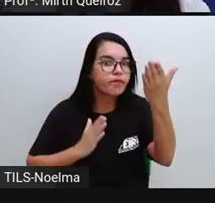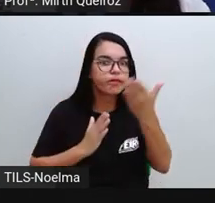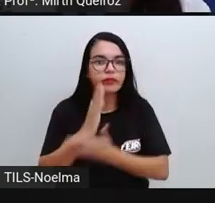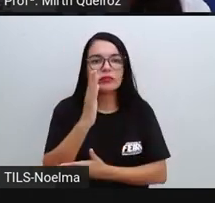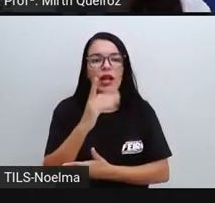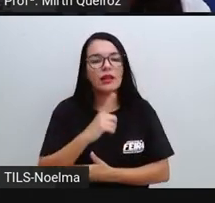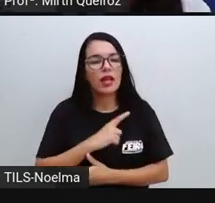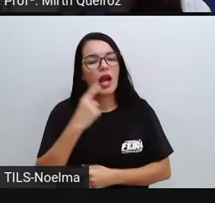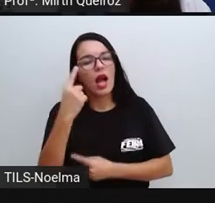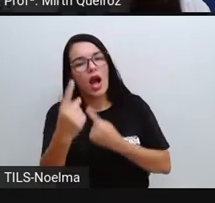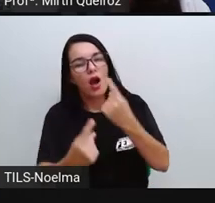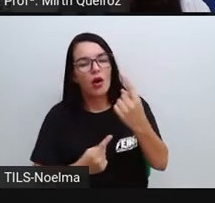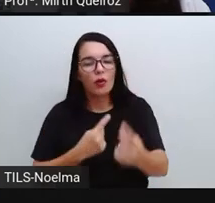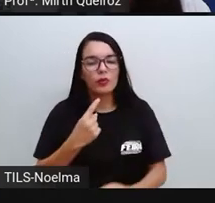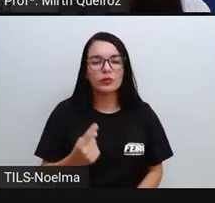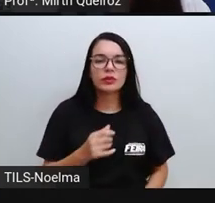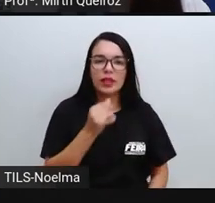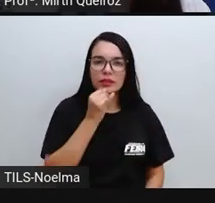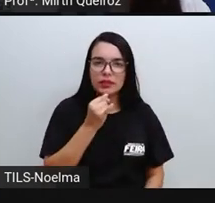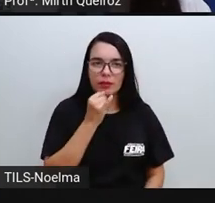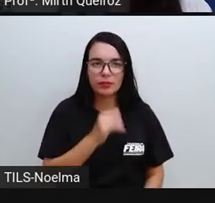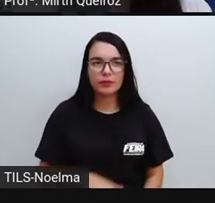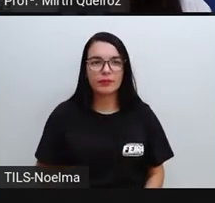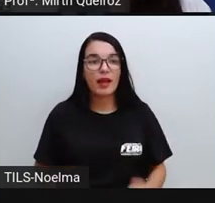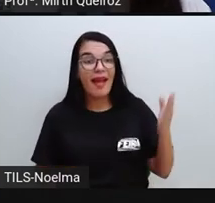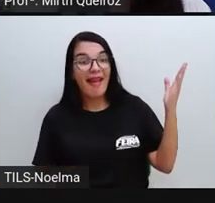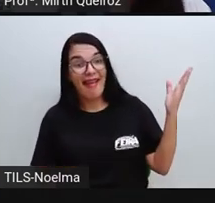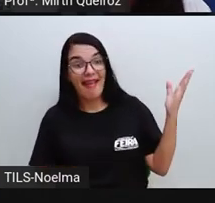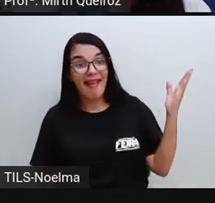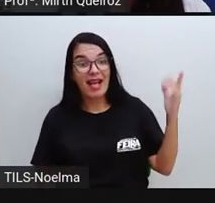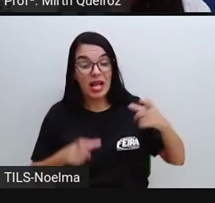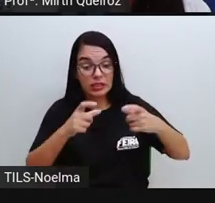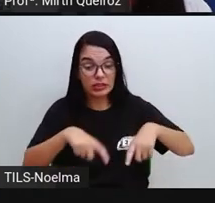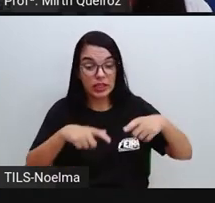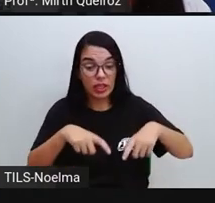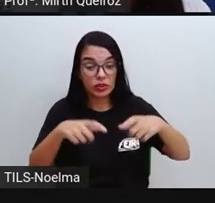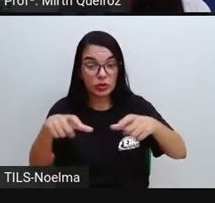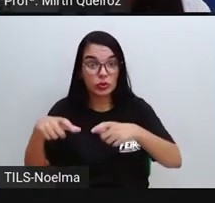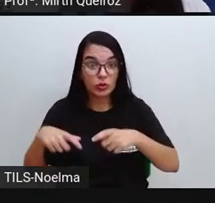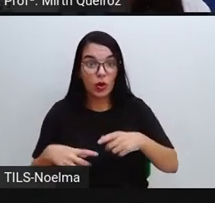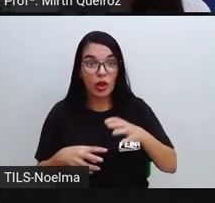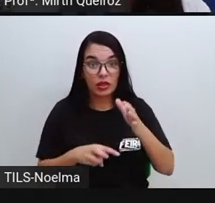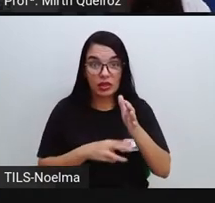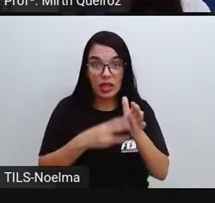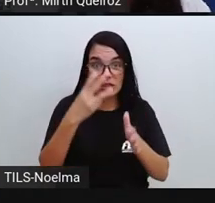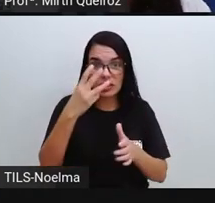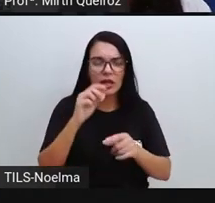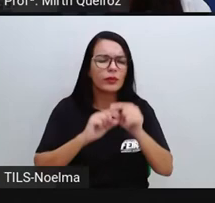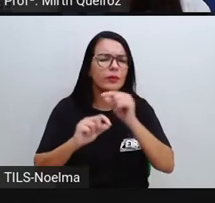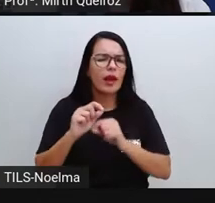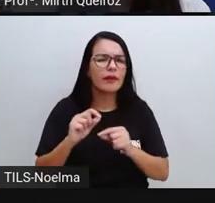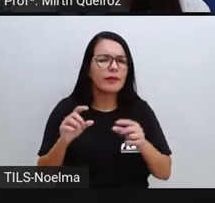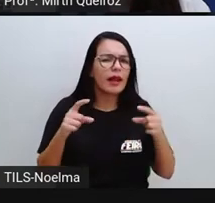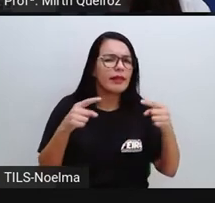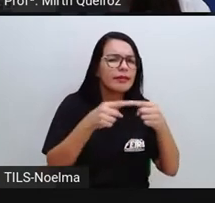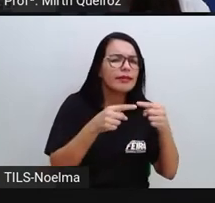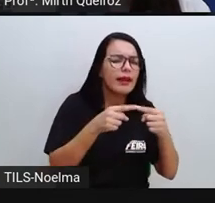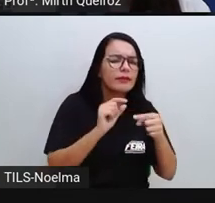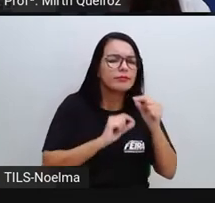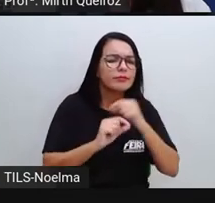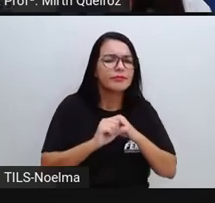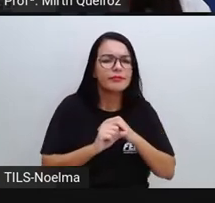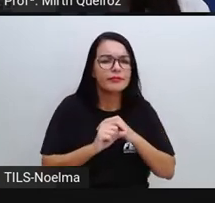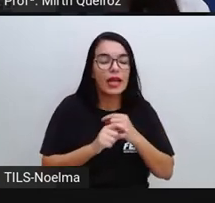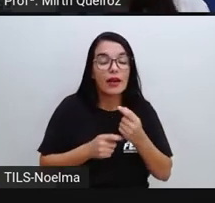exemplos de atividades do setor secundário. Já o setor terciário, ele vai estar mais ligado à comercialização